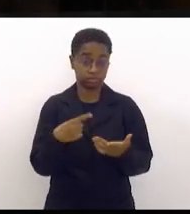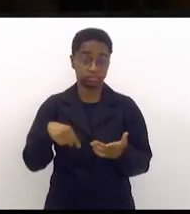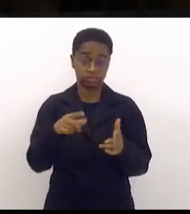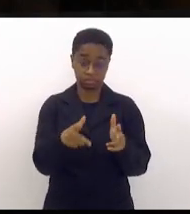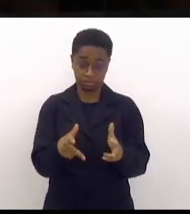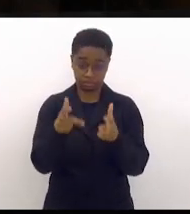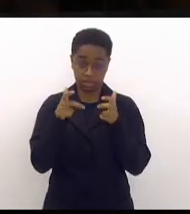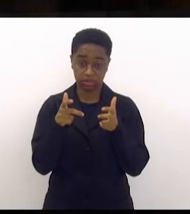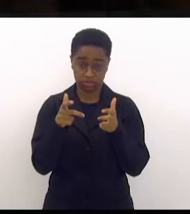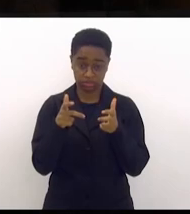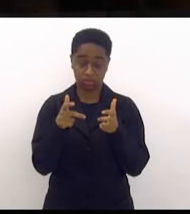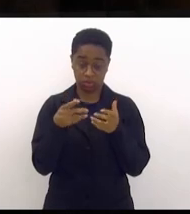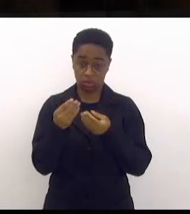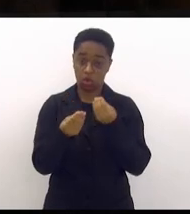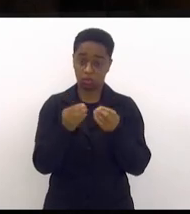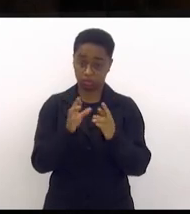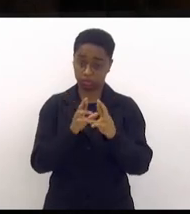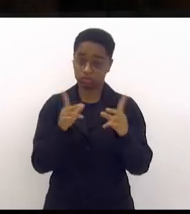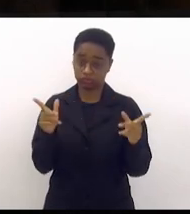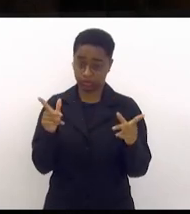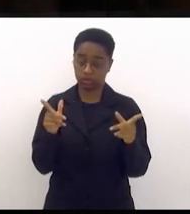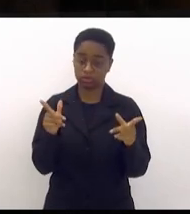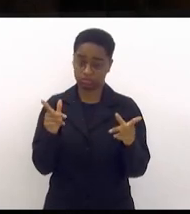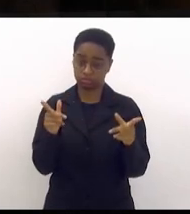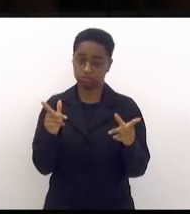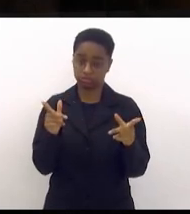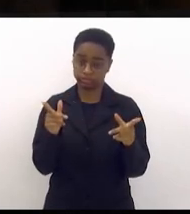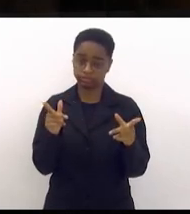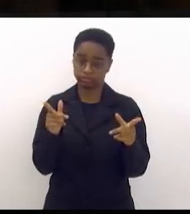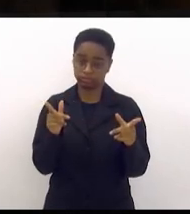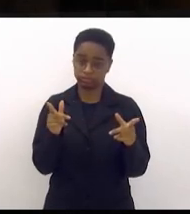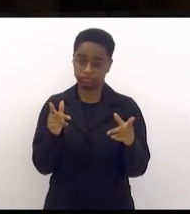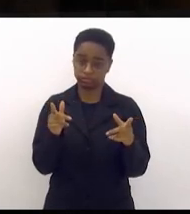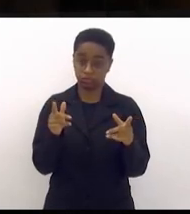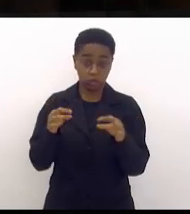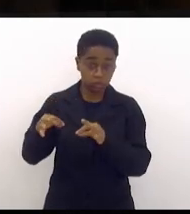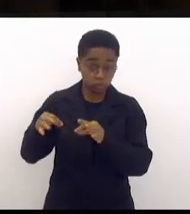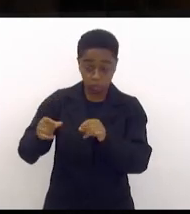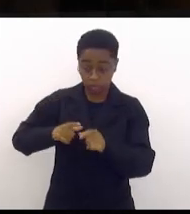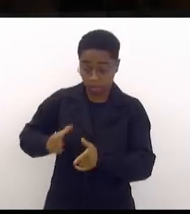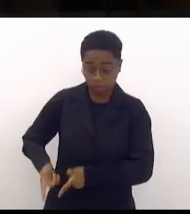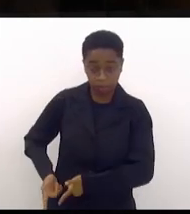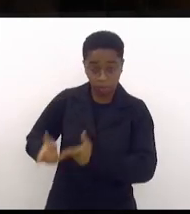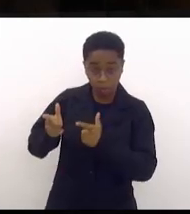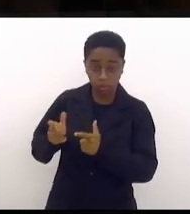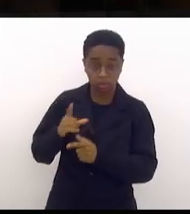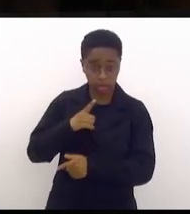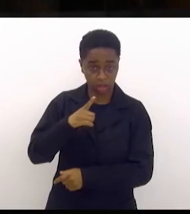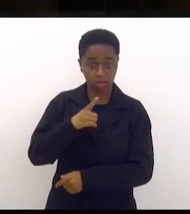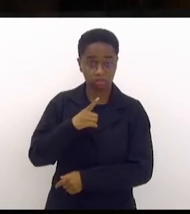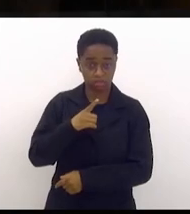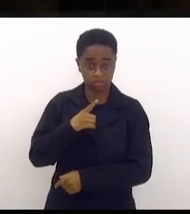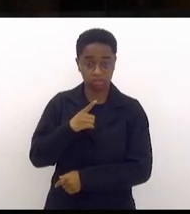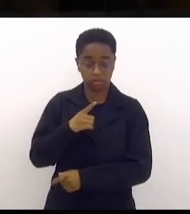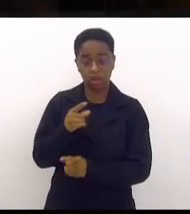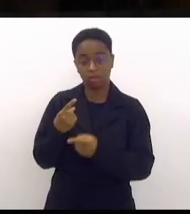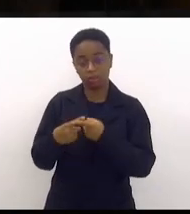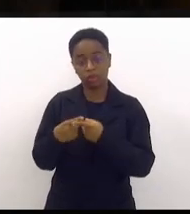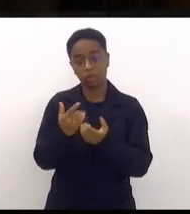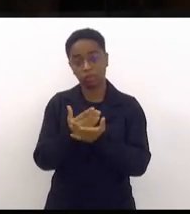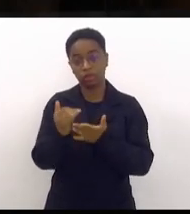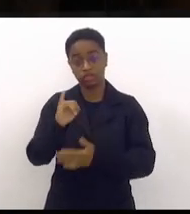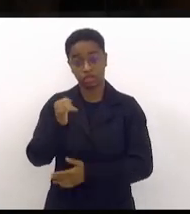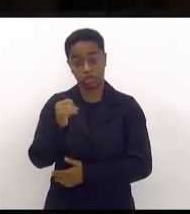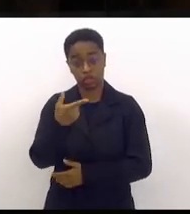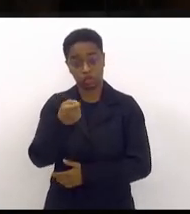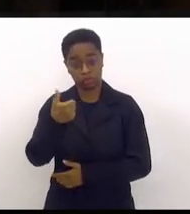a diferença de tamanho. Tudo armado. Desde janeiro de 2019, a